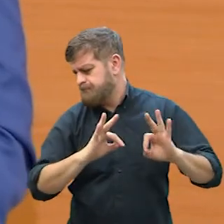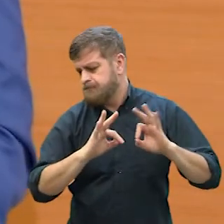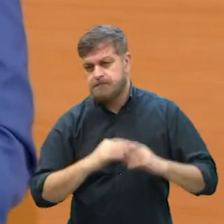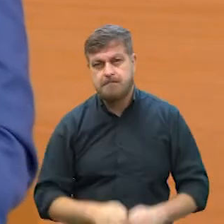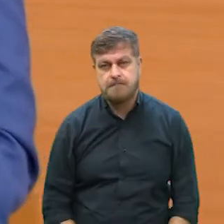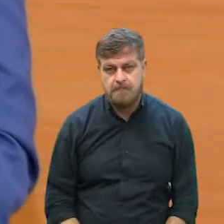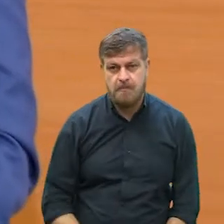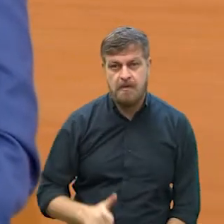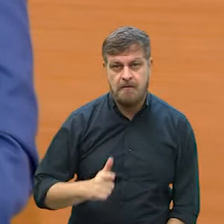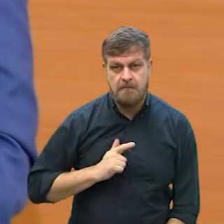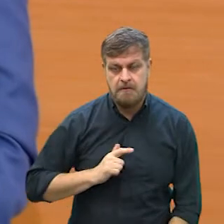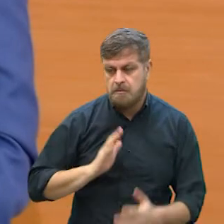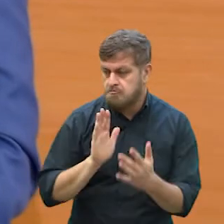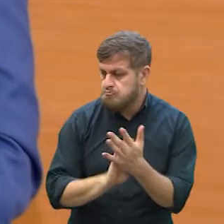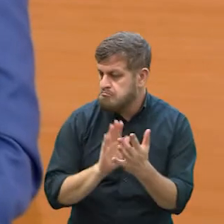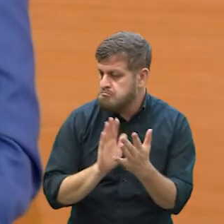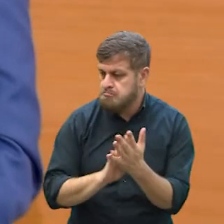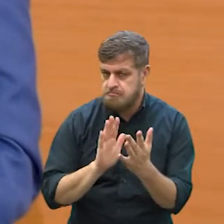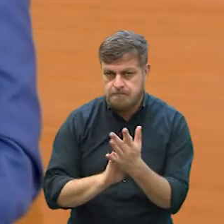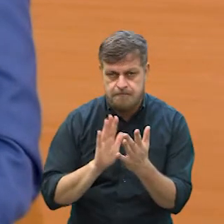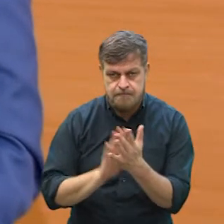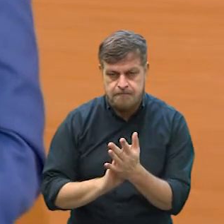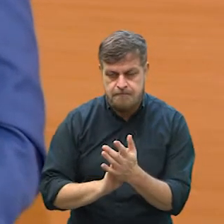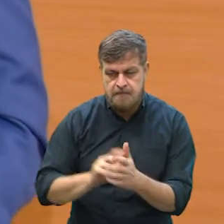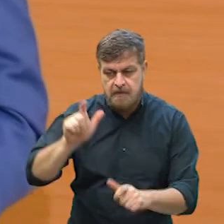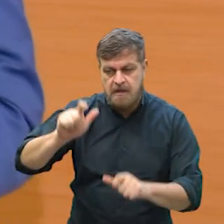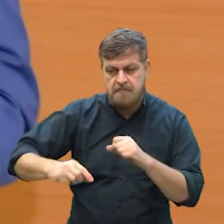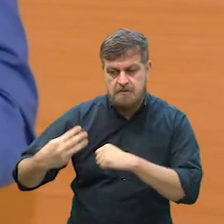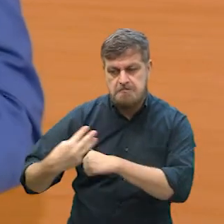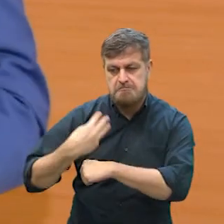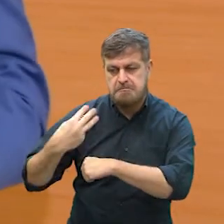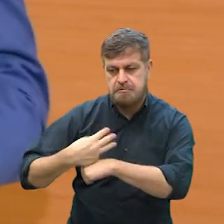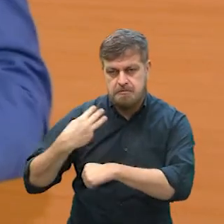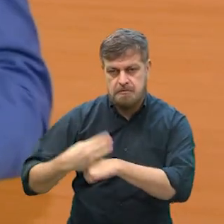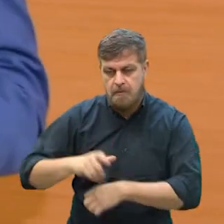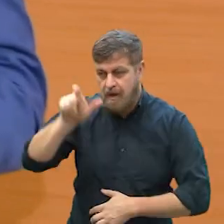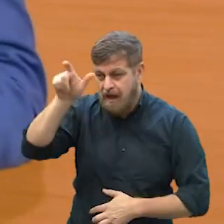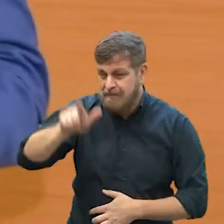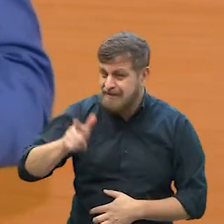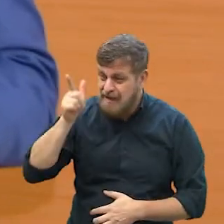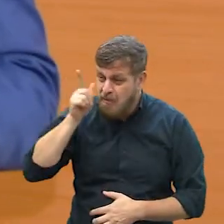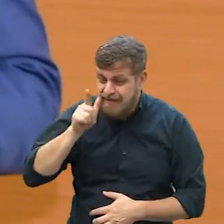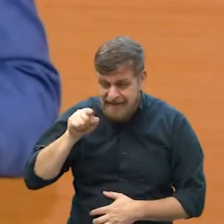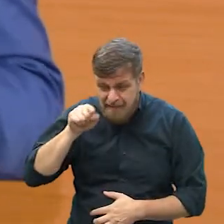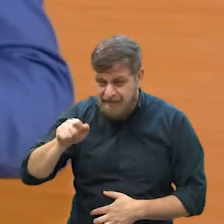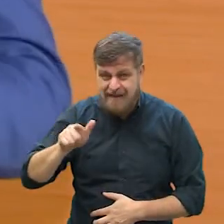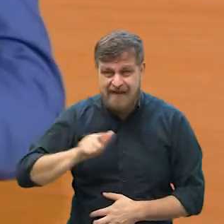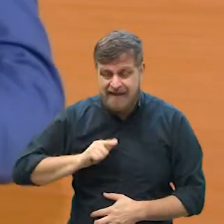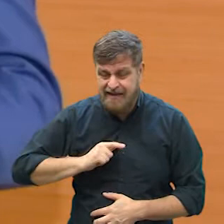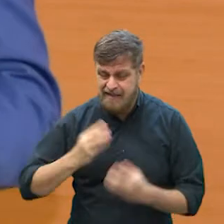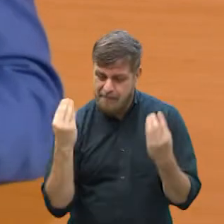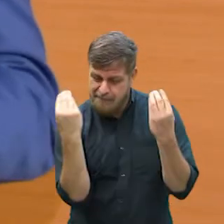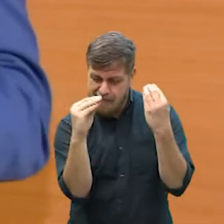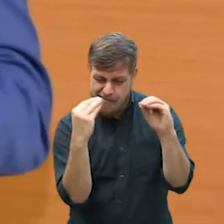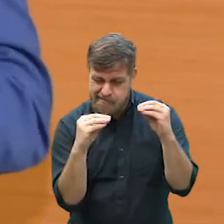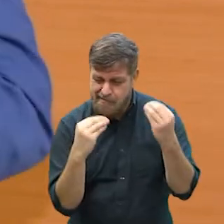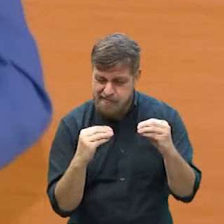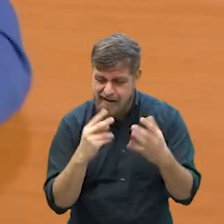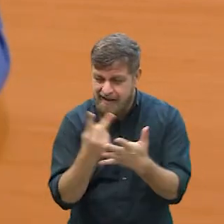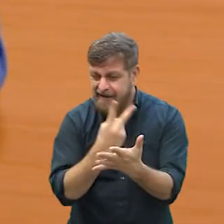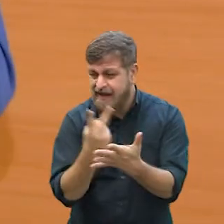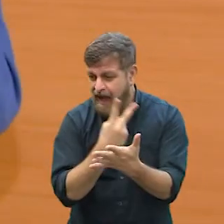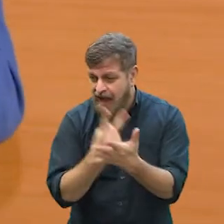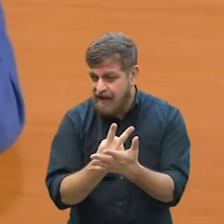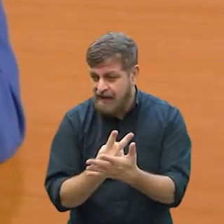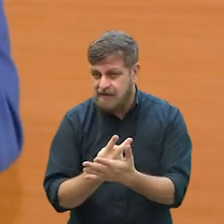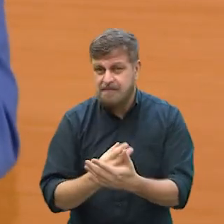positiva, eu tenho recebido só mensagens positivas, muitas vezes, quando a pessoa não consegue, porque ela mesma inseriu alguma informação errada,